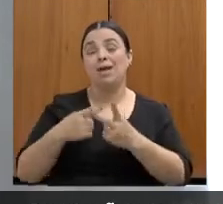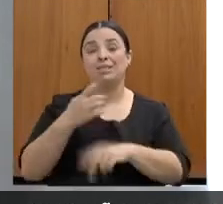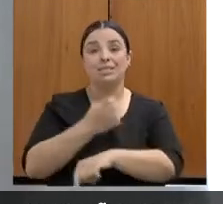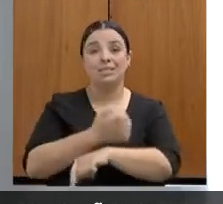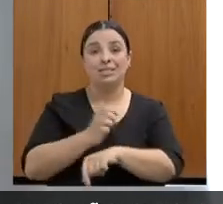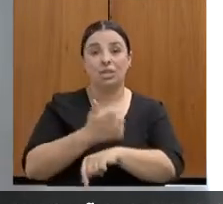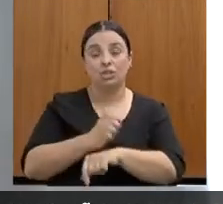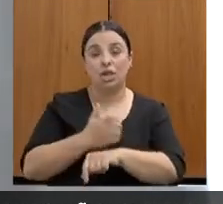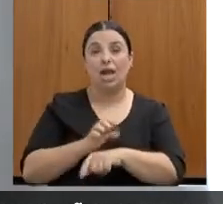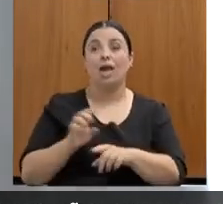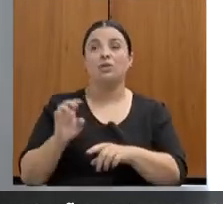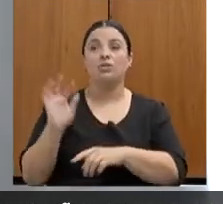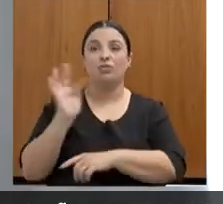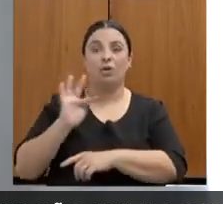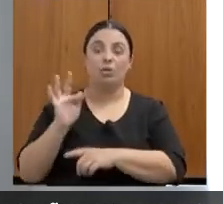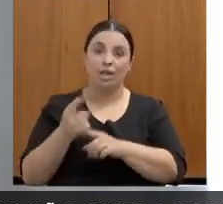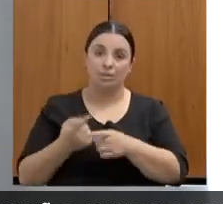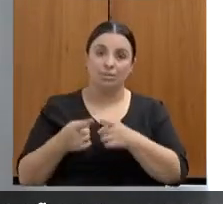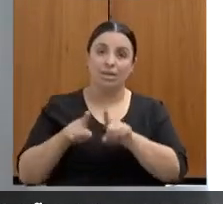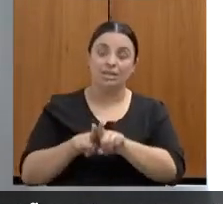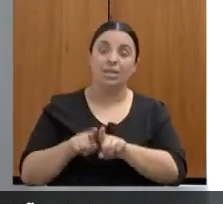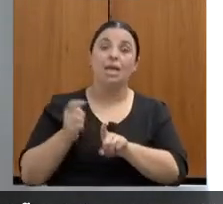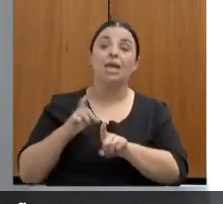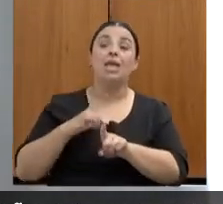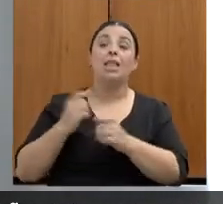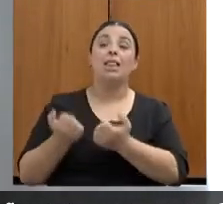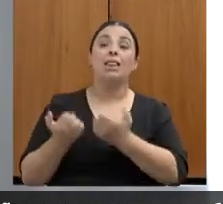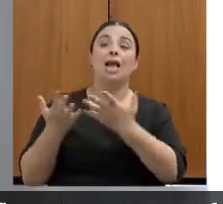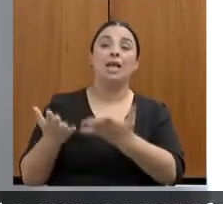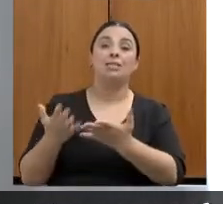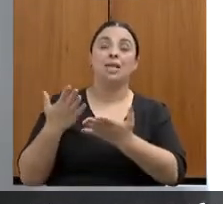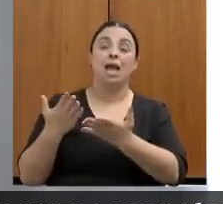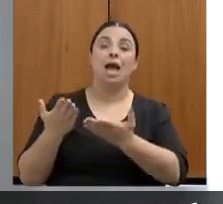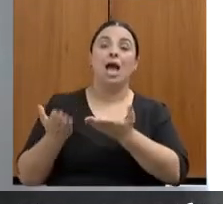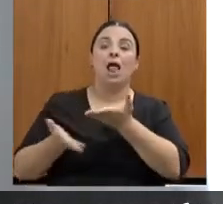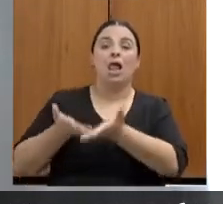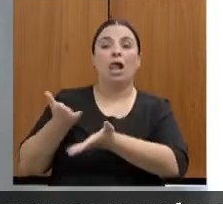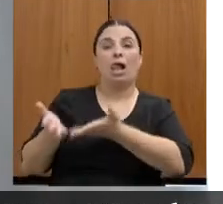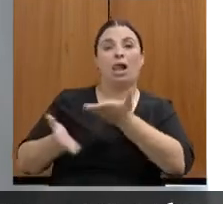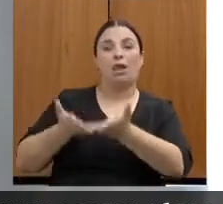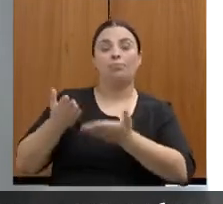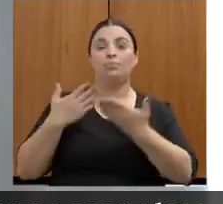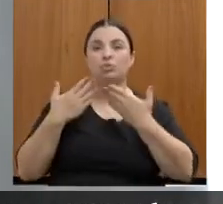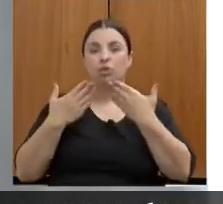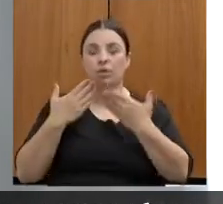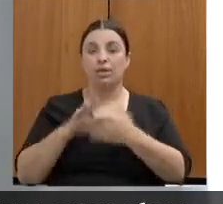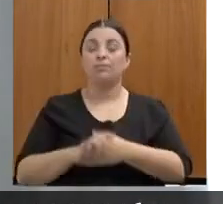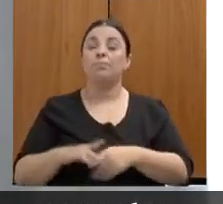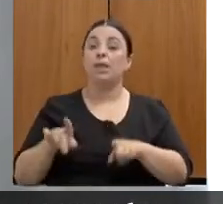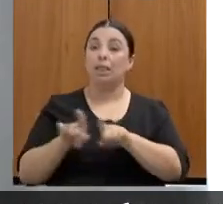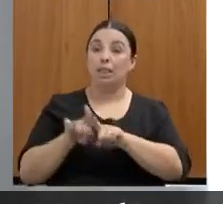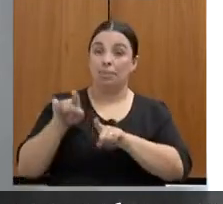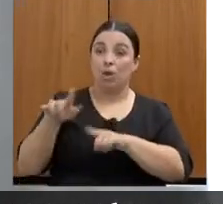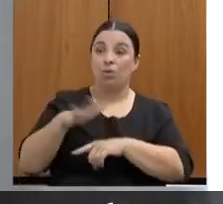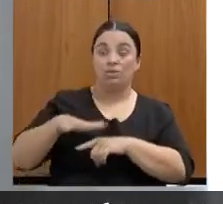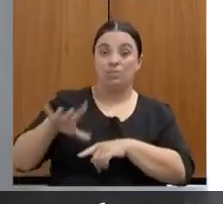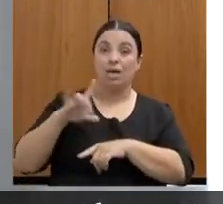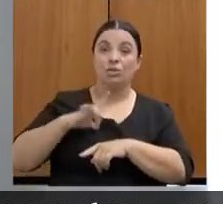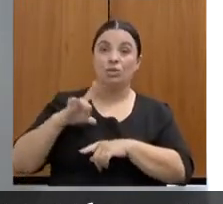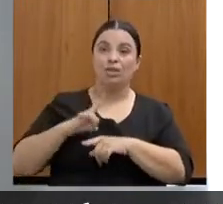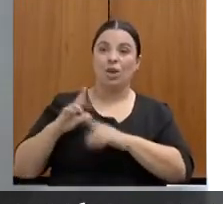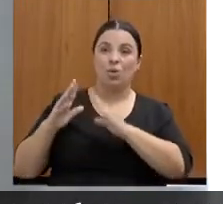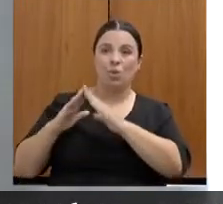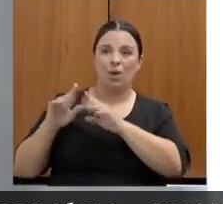prestam também esse atendimento psicológico. O espaço também dispõe de uma brinquedoteca e a gente está buscando